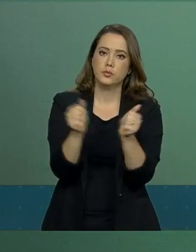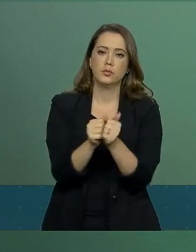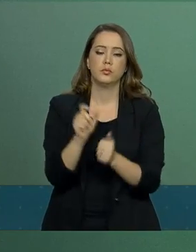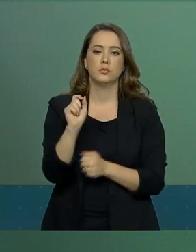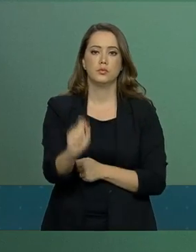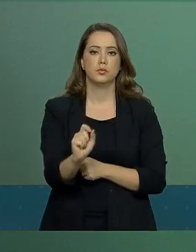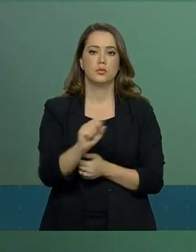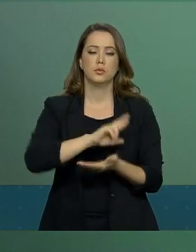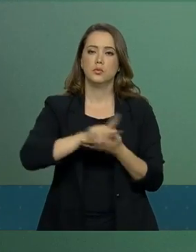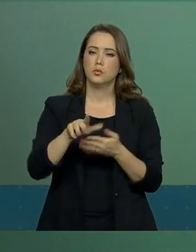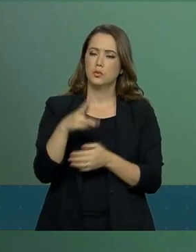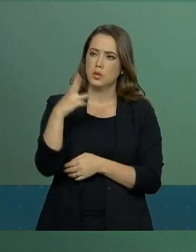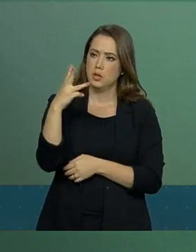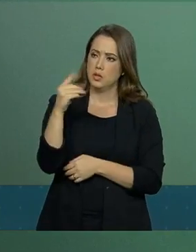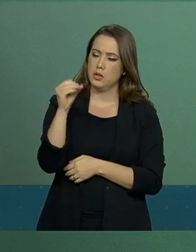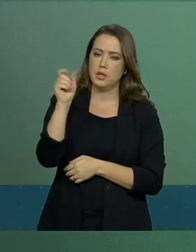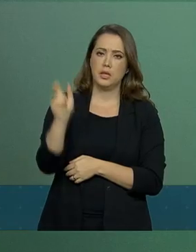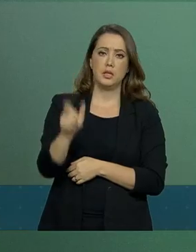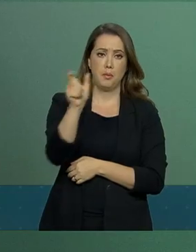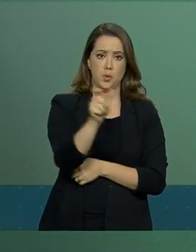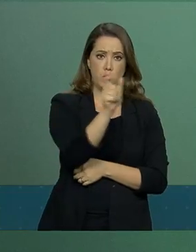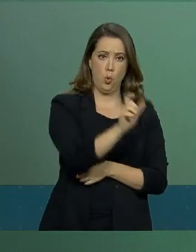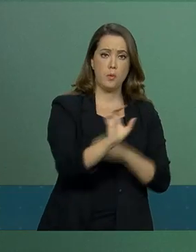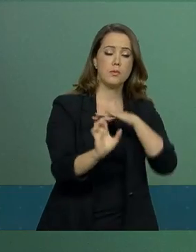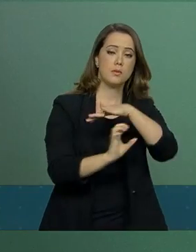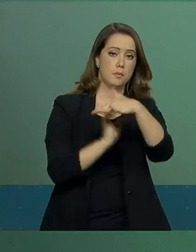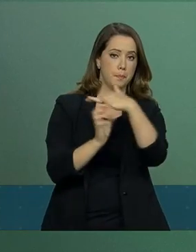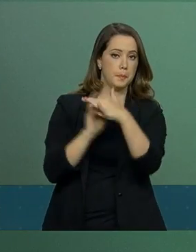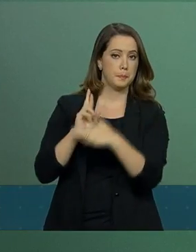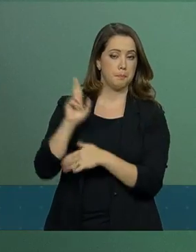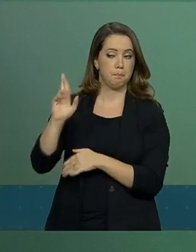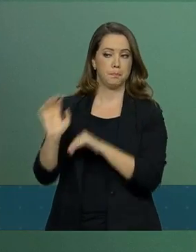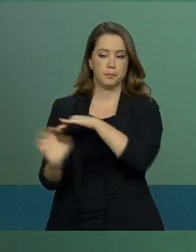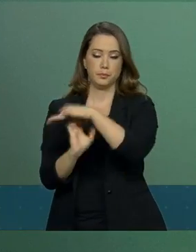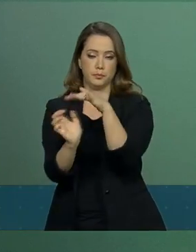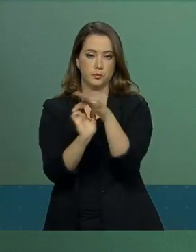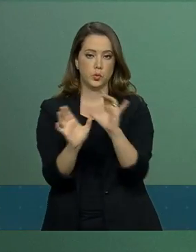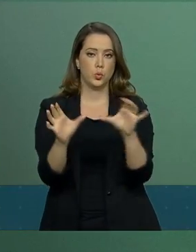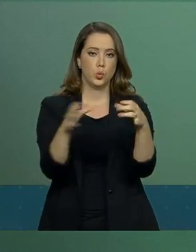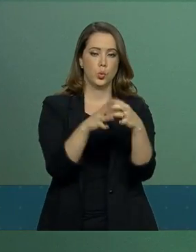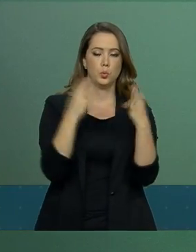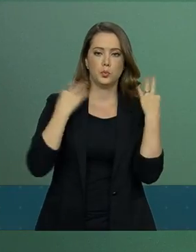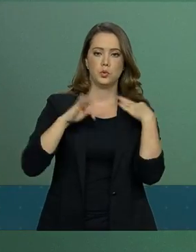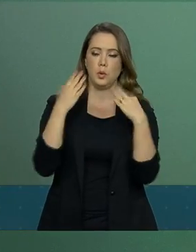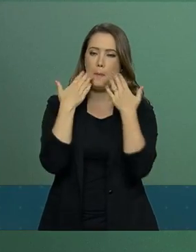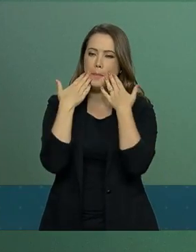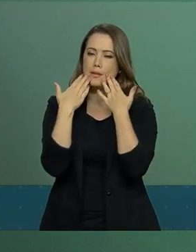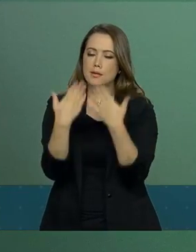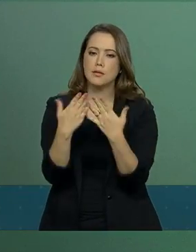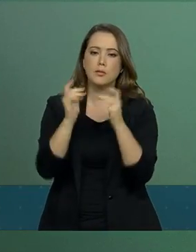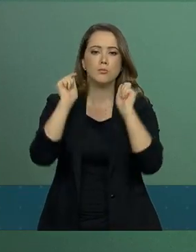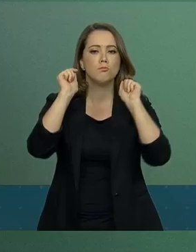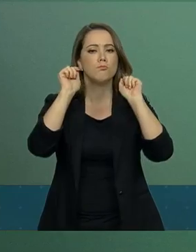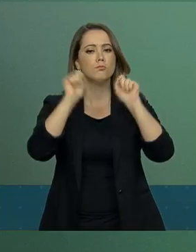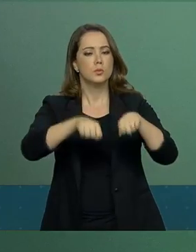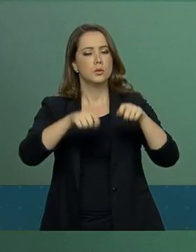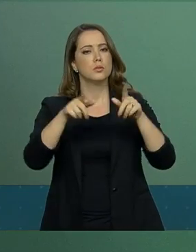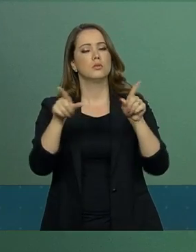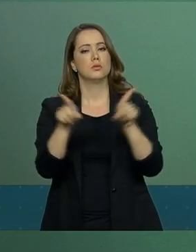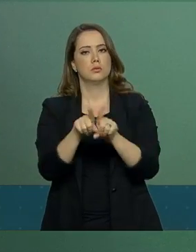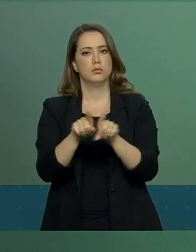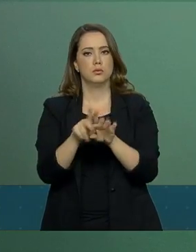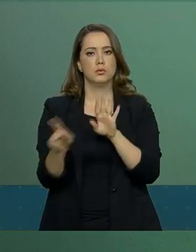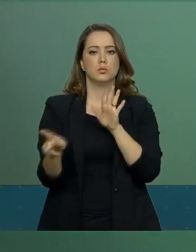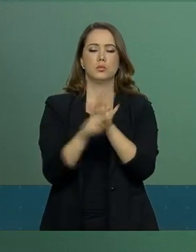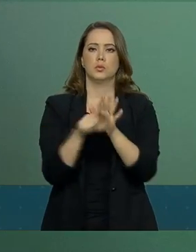de cerca de 30 grandes empresários da área de turismo, que vieram apresentar as potencialidades dessa atividade